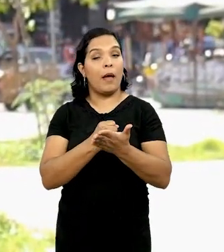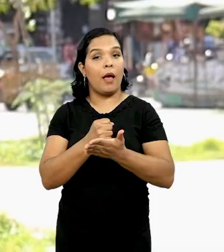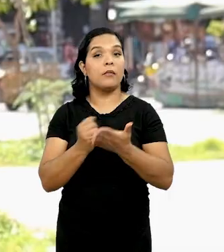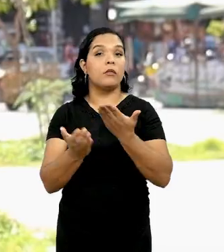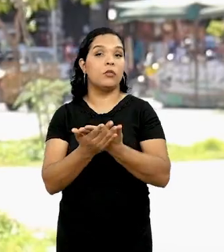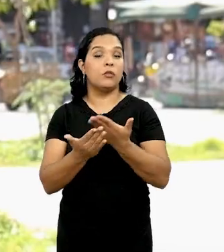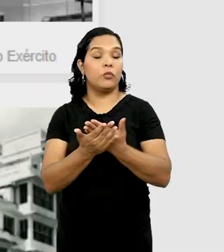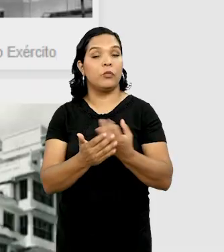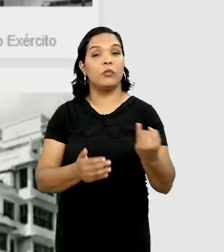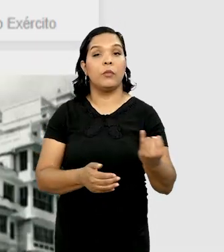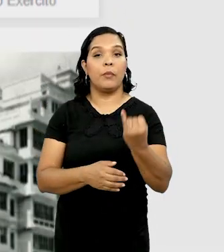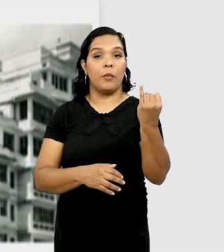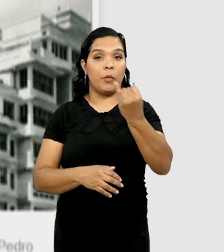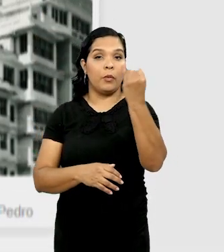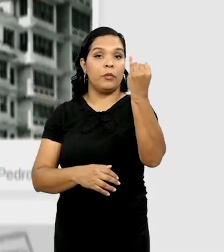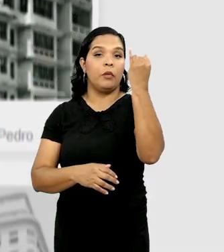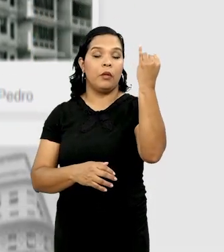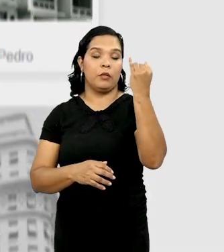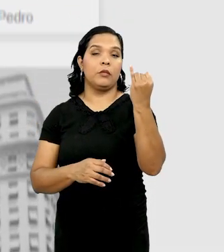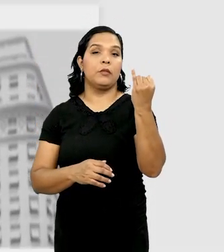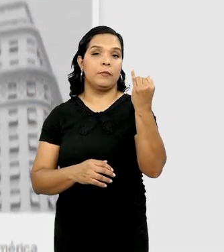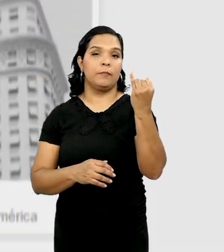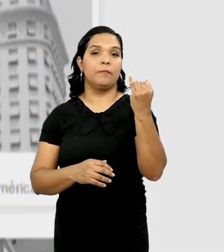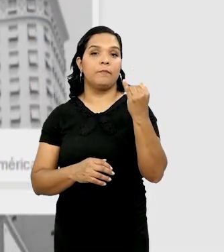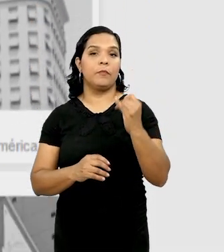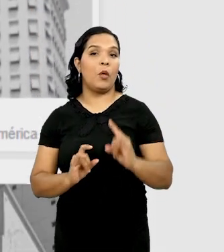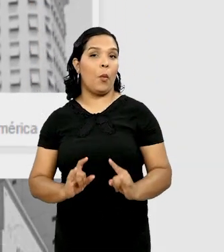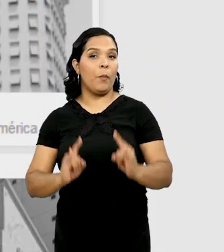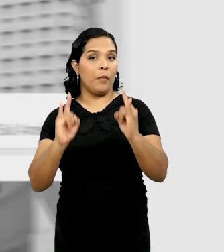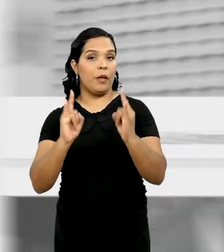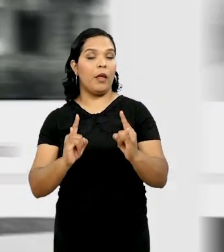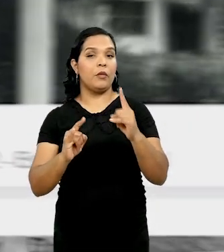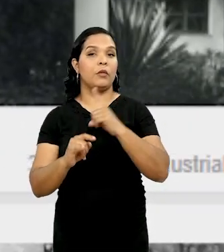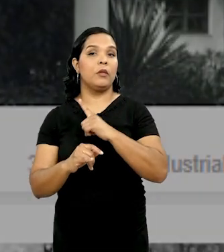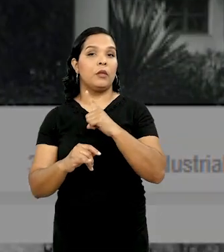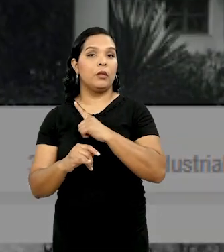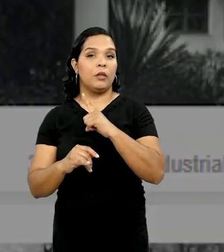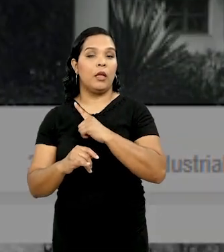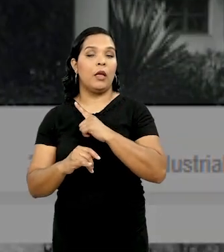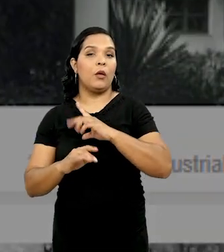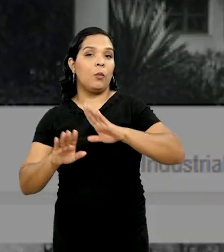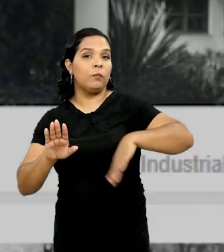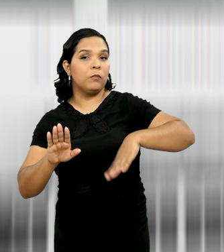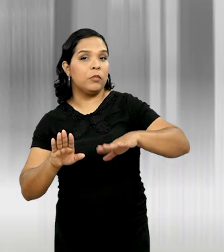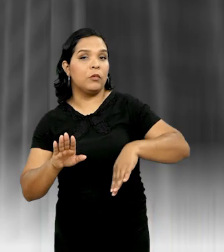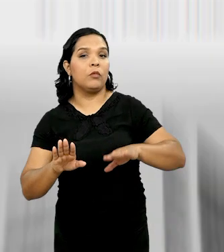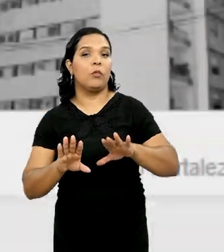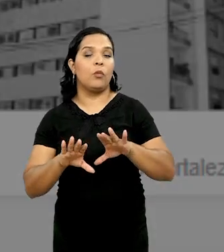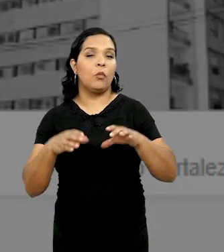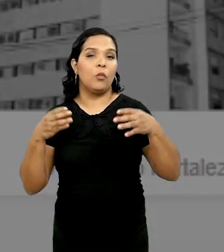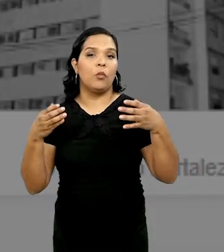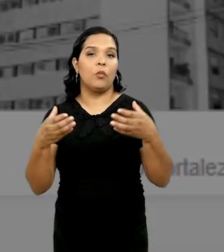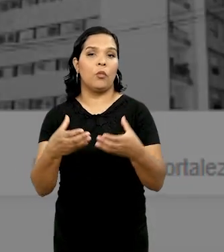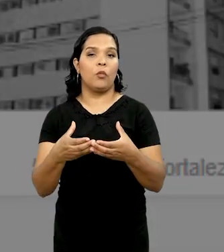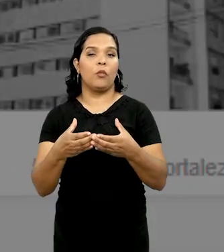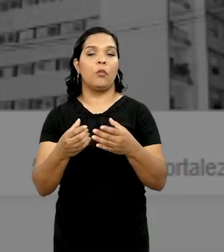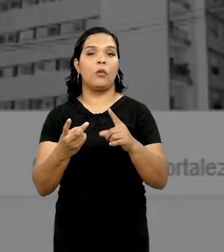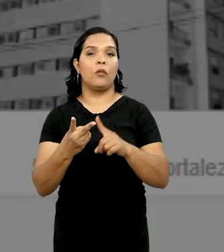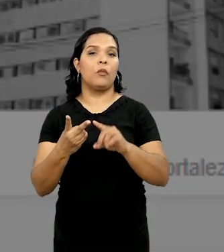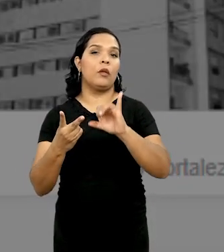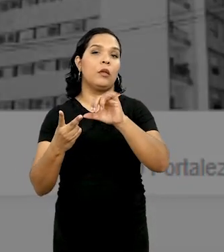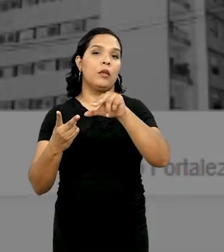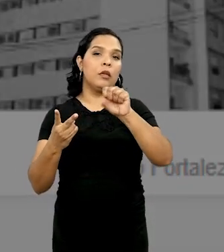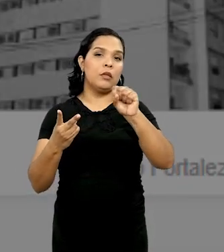estudos importantes. Entre os prédios e monumentos catalogados estão o Clube Náutico Atlético Cearense, a antiga sede do